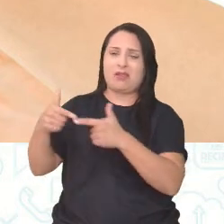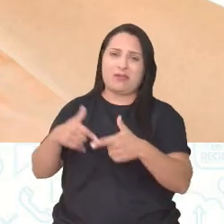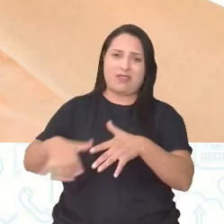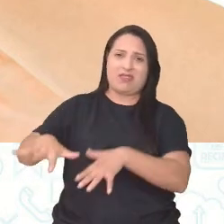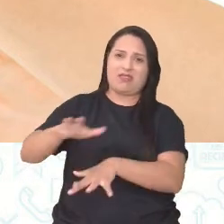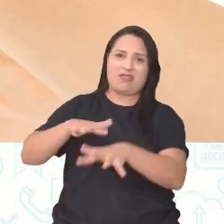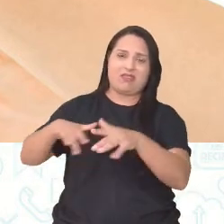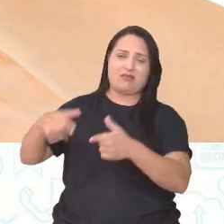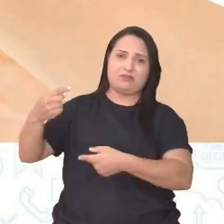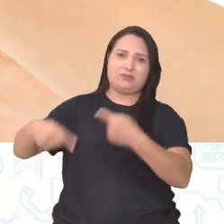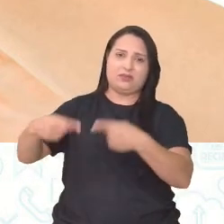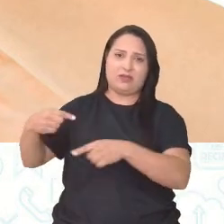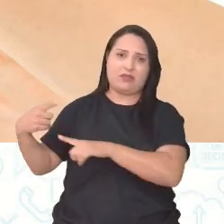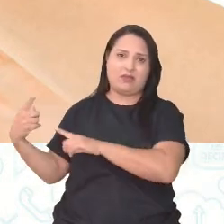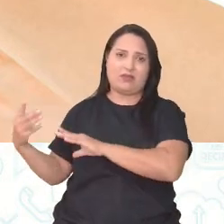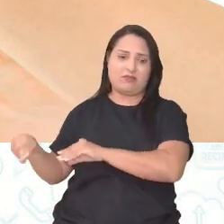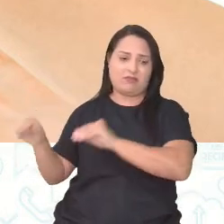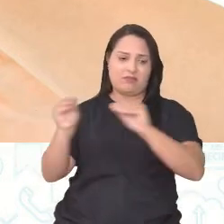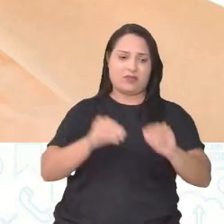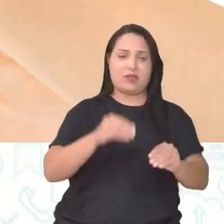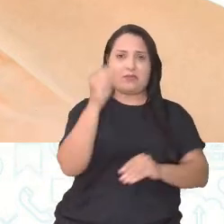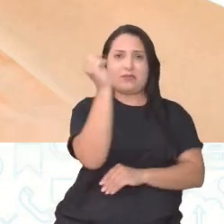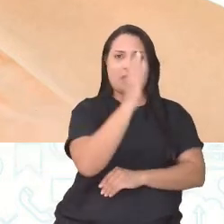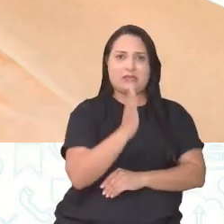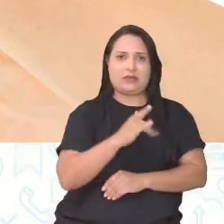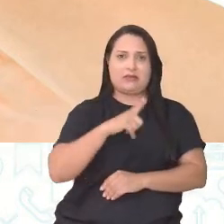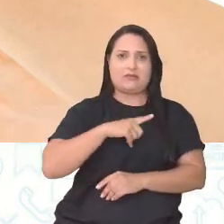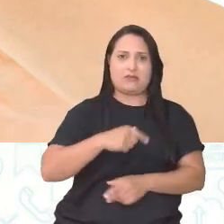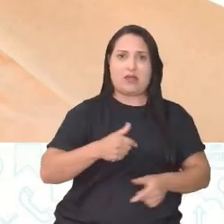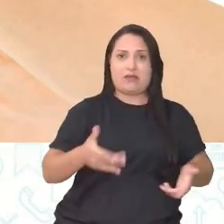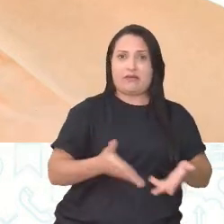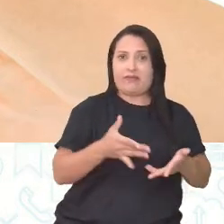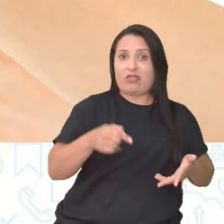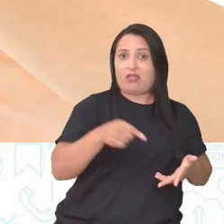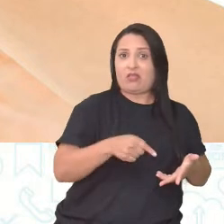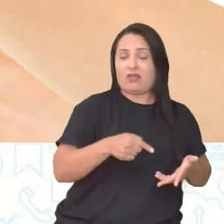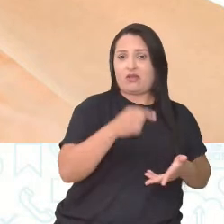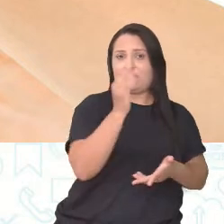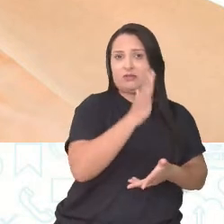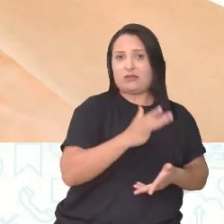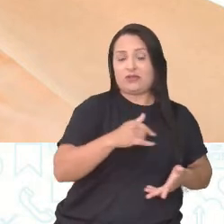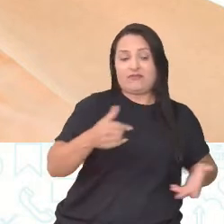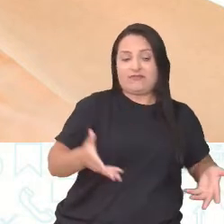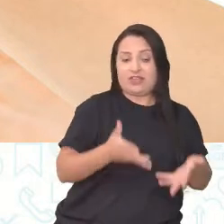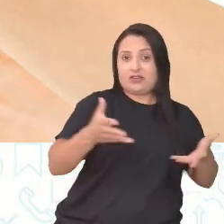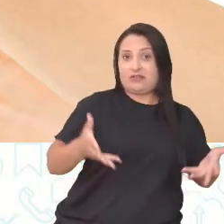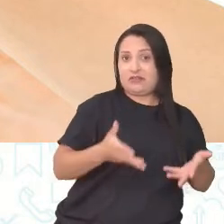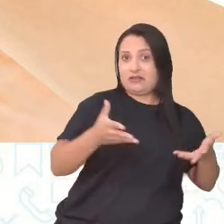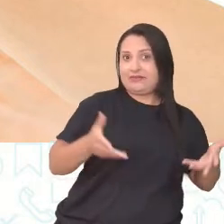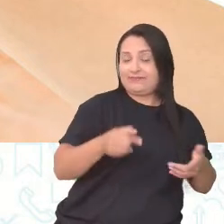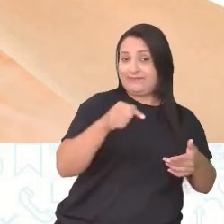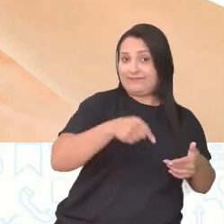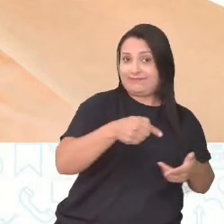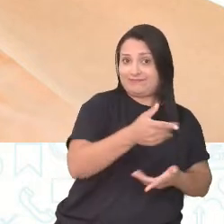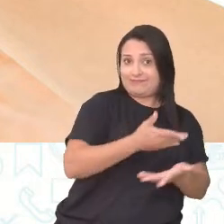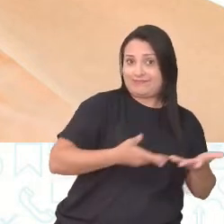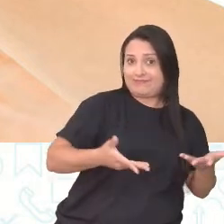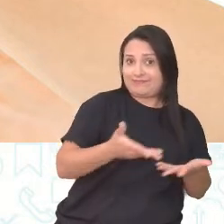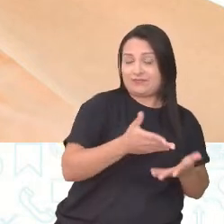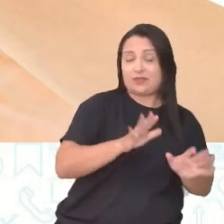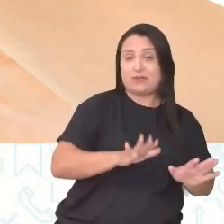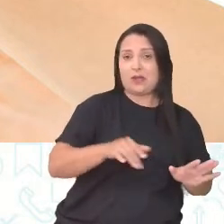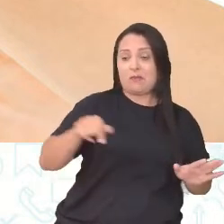momento. Foi-se embora para o Brasil. Está investindo lá, né? Porque estão por aqui, vamos investir aqui. Mas,